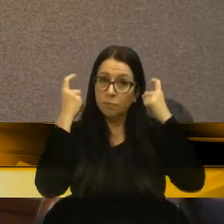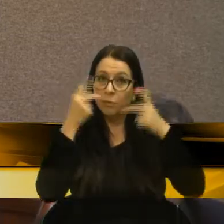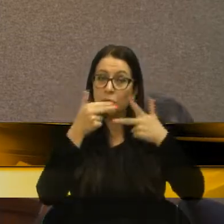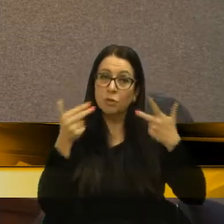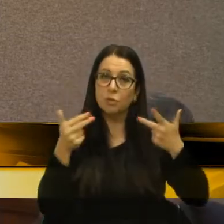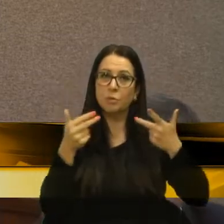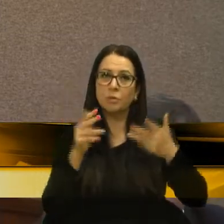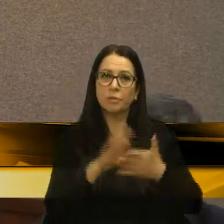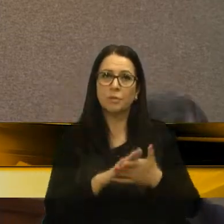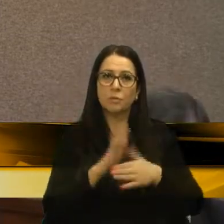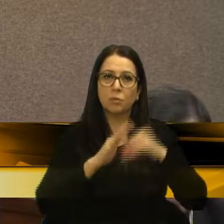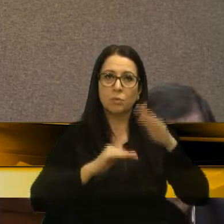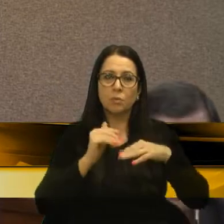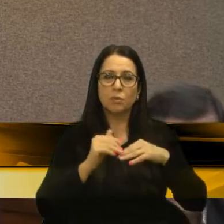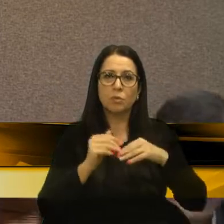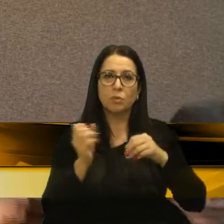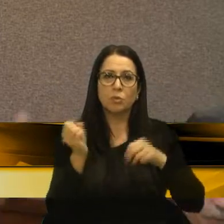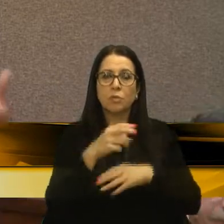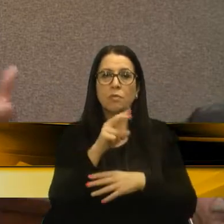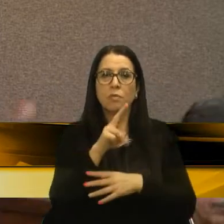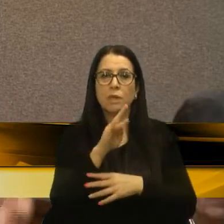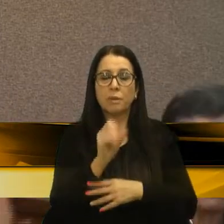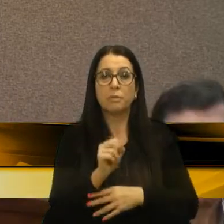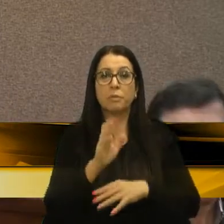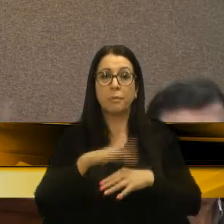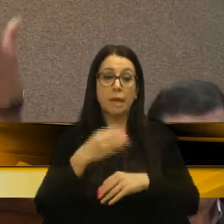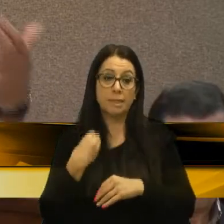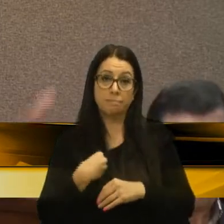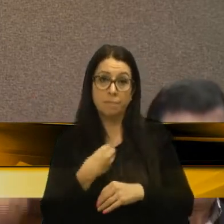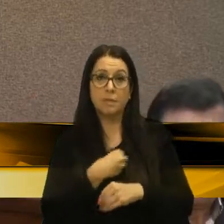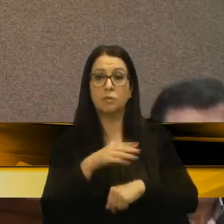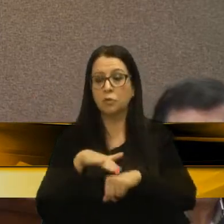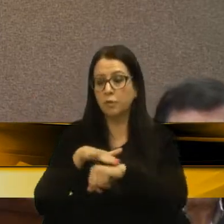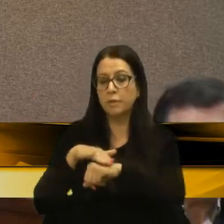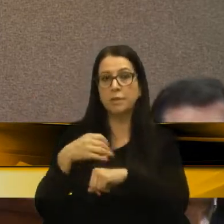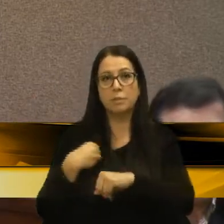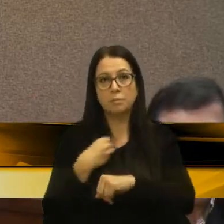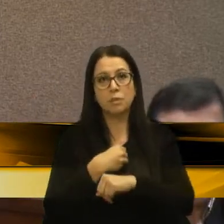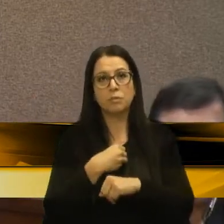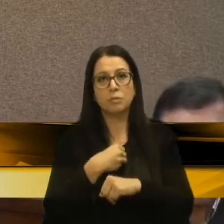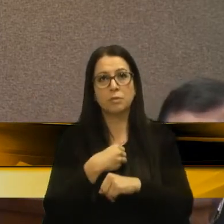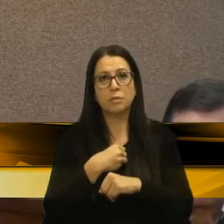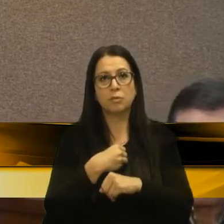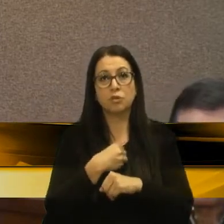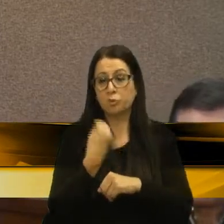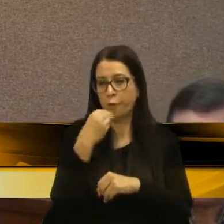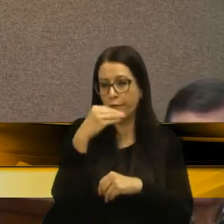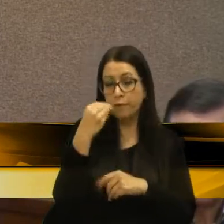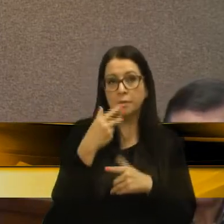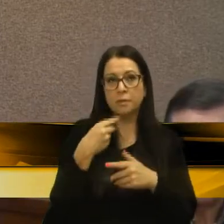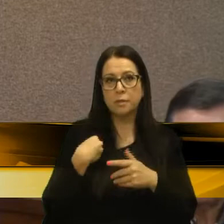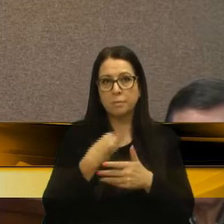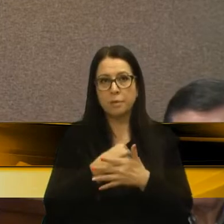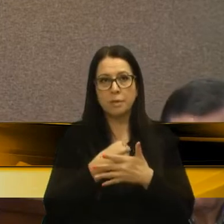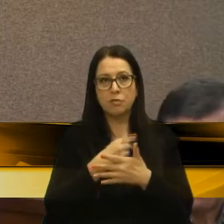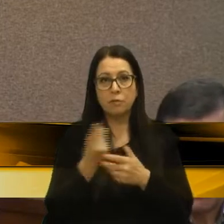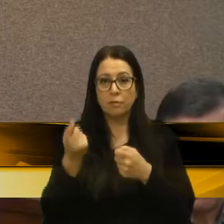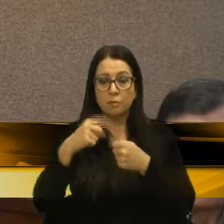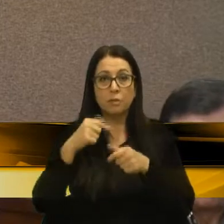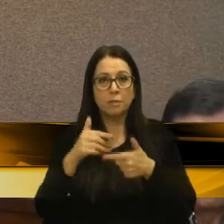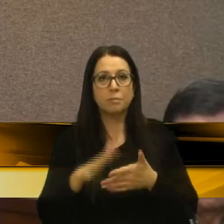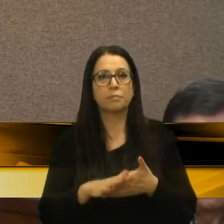coisas, com a construção de nova UBS, com mais médicos, dialogar com os médicos, se convencer os médicos a eles voltarem a trabalhar,